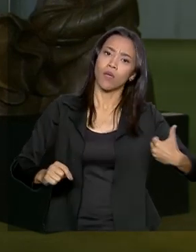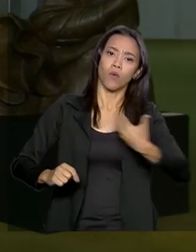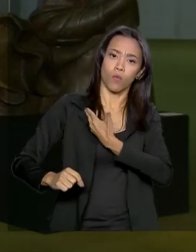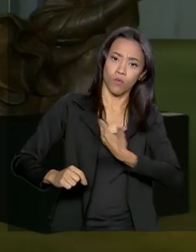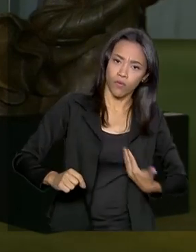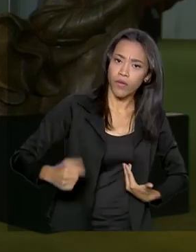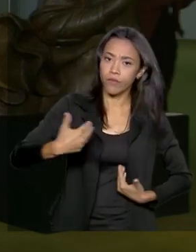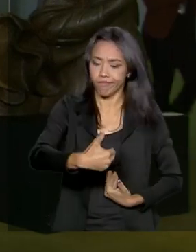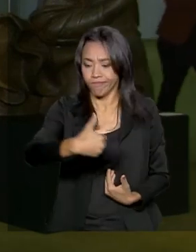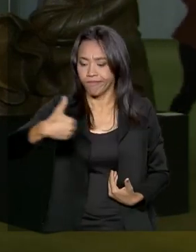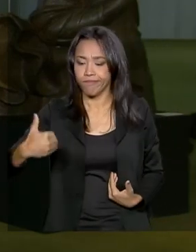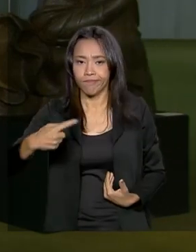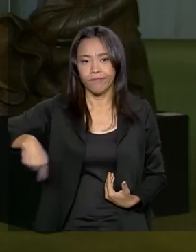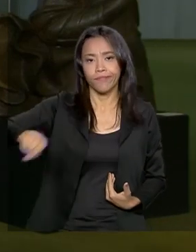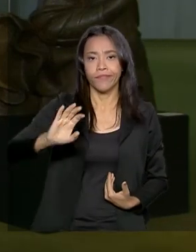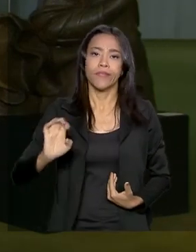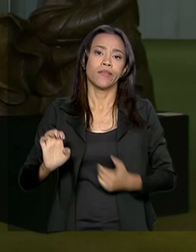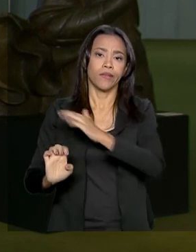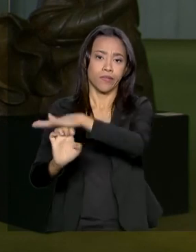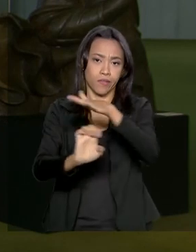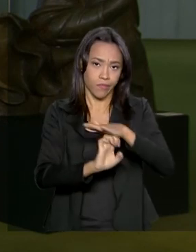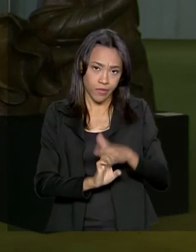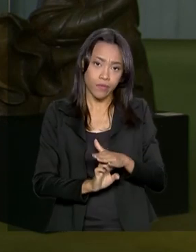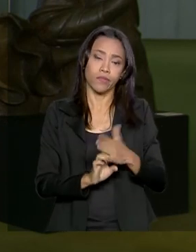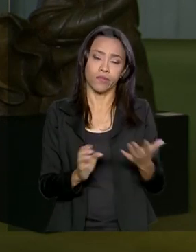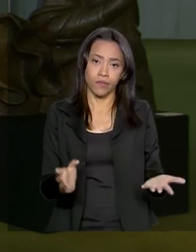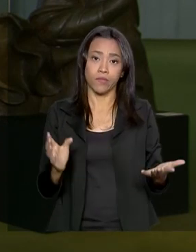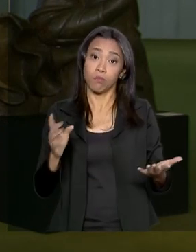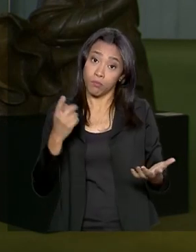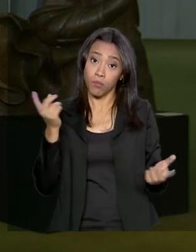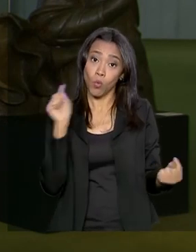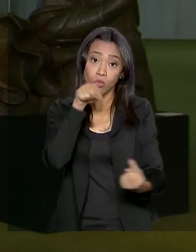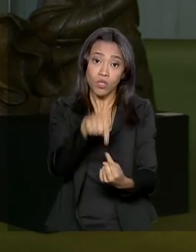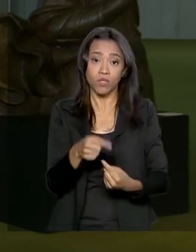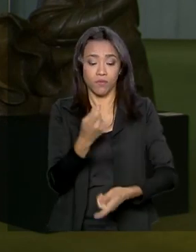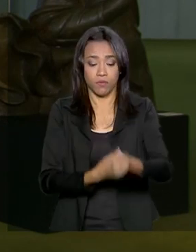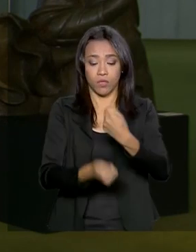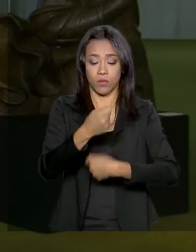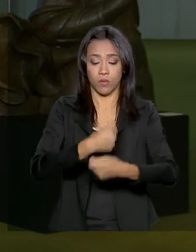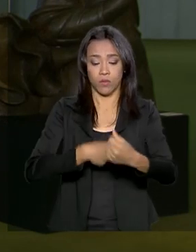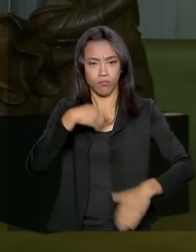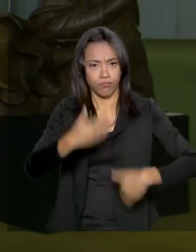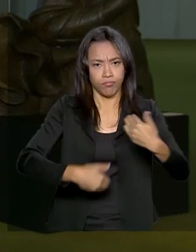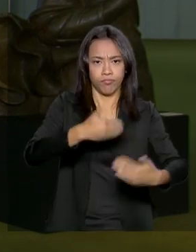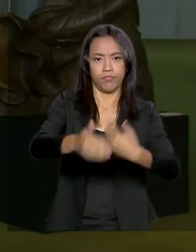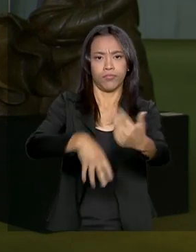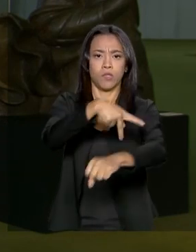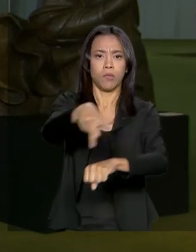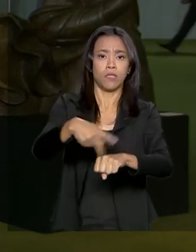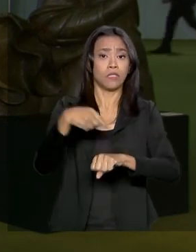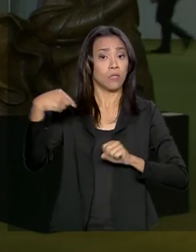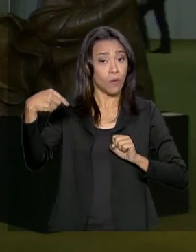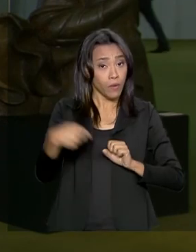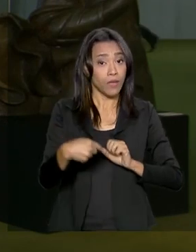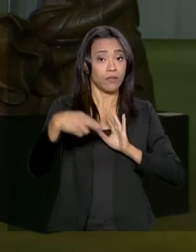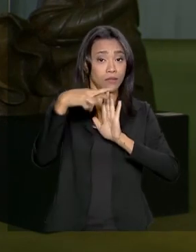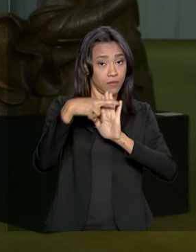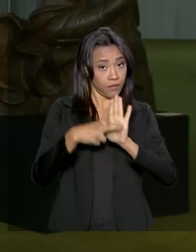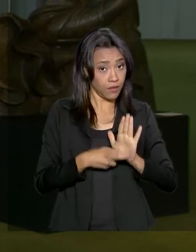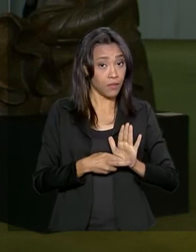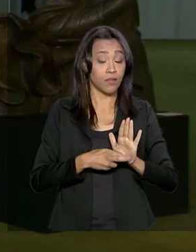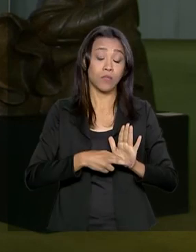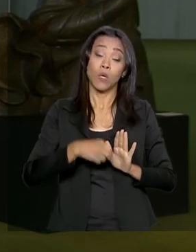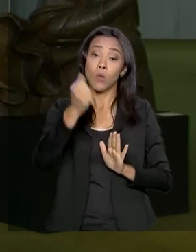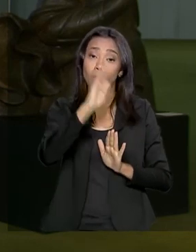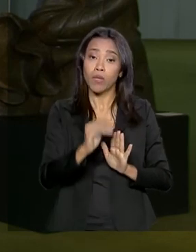entre a iniciativa privada, entre o mercado e para o desenvolvimento econômico do país. E ele defendeu também que com essas regras o Brasil se alinha